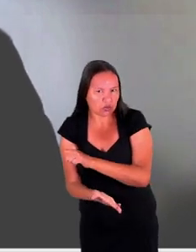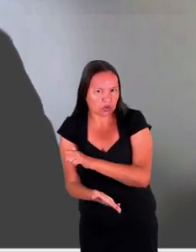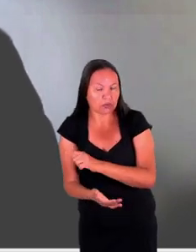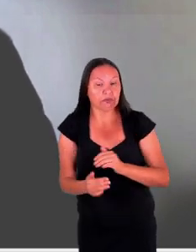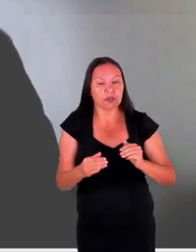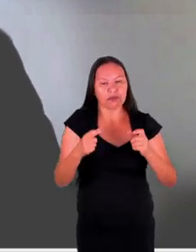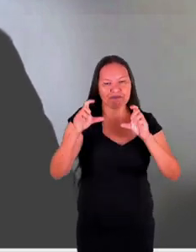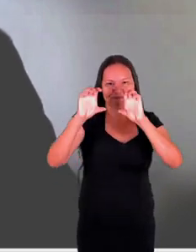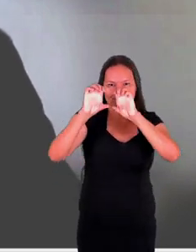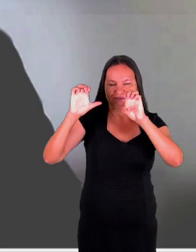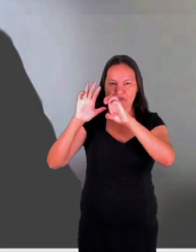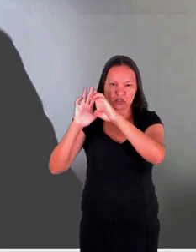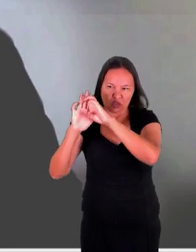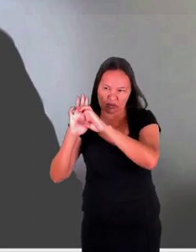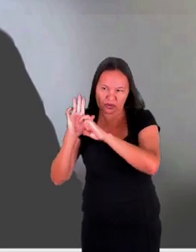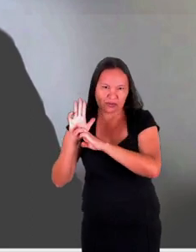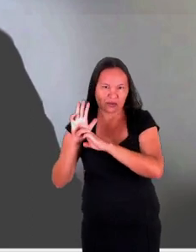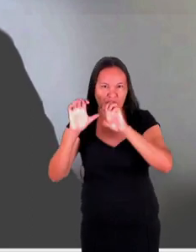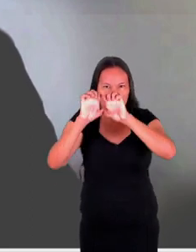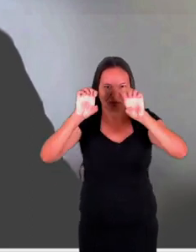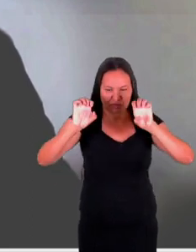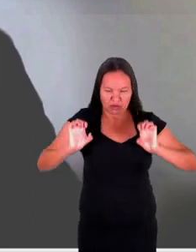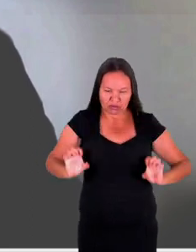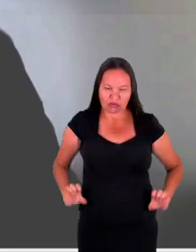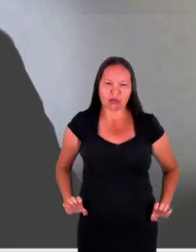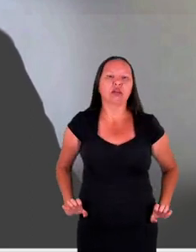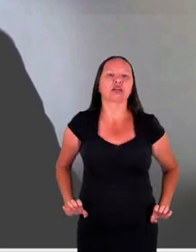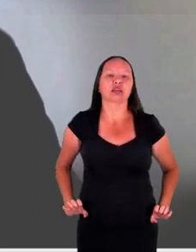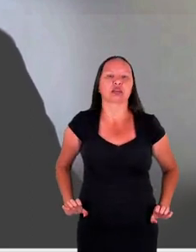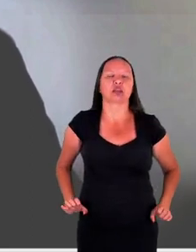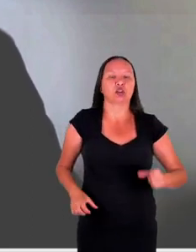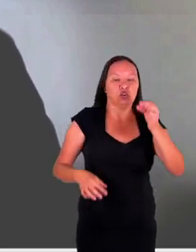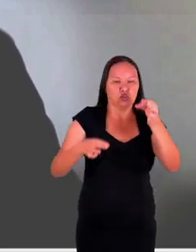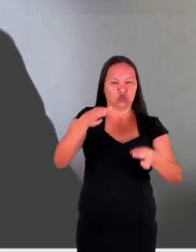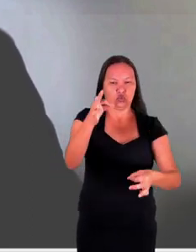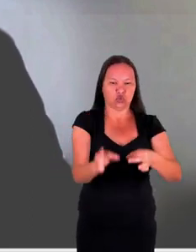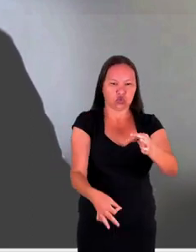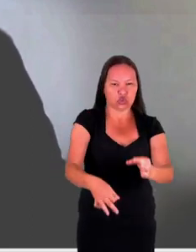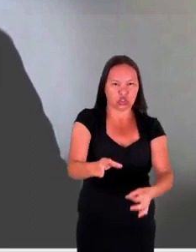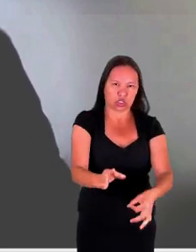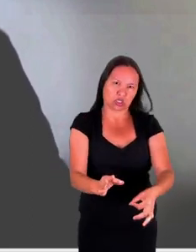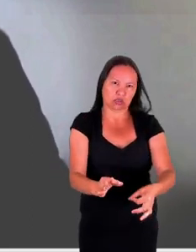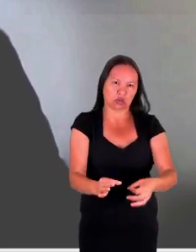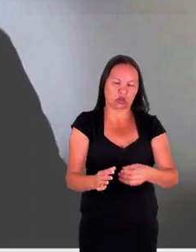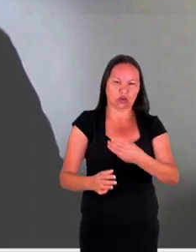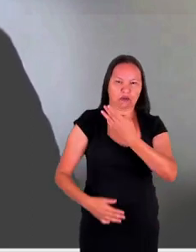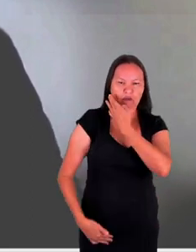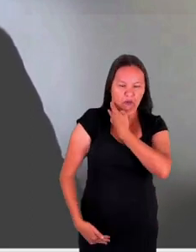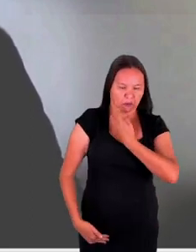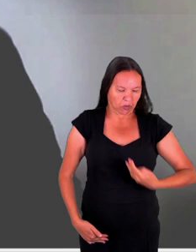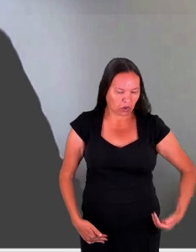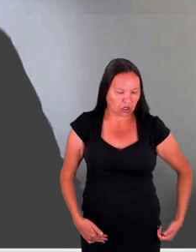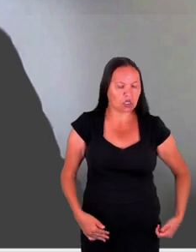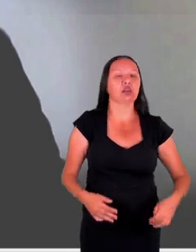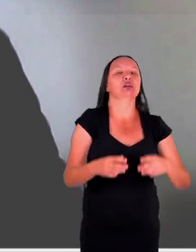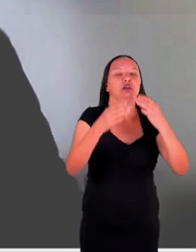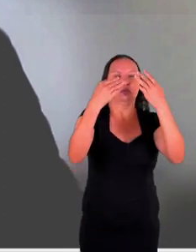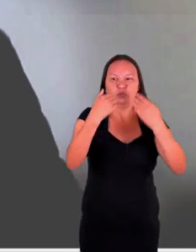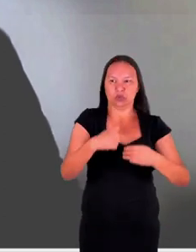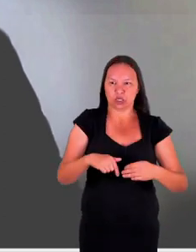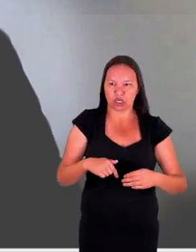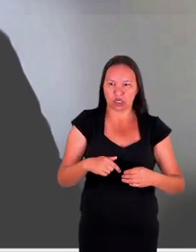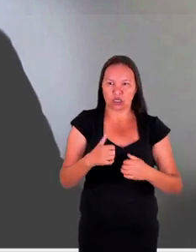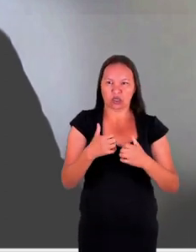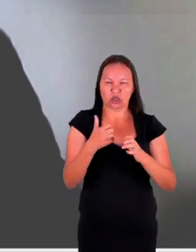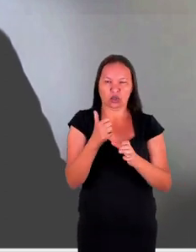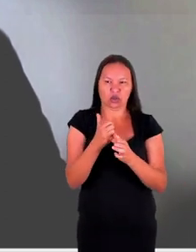estruturas do sistema de justiça ou mesmo, de maneira excepcional, as estruturas do poder executivo com maior diálogo